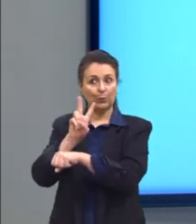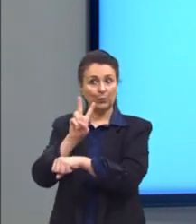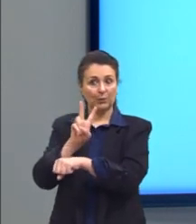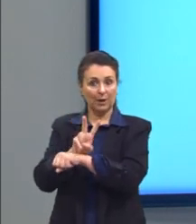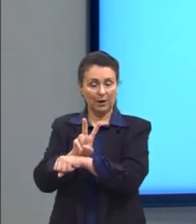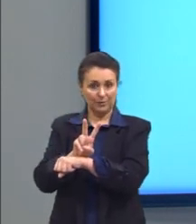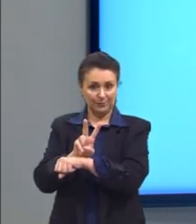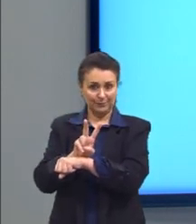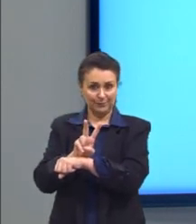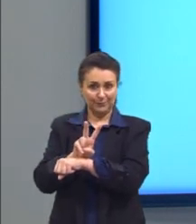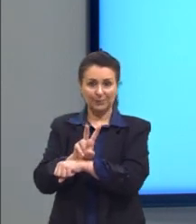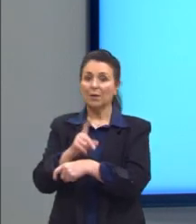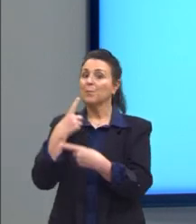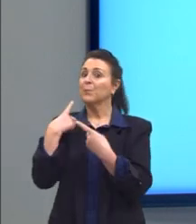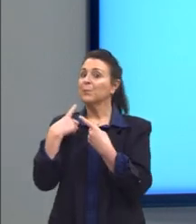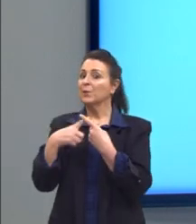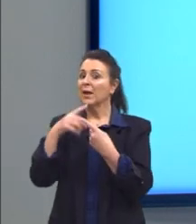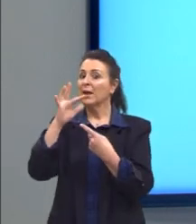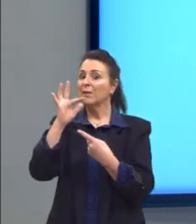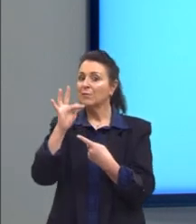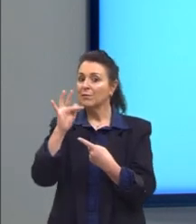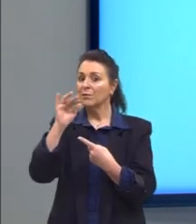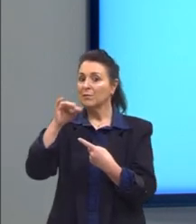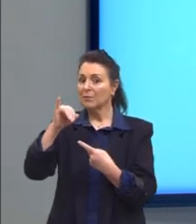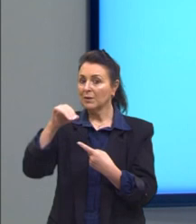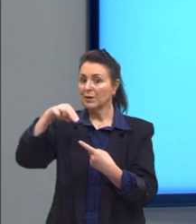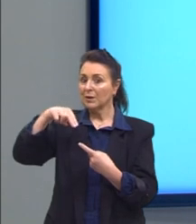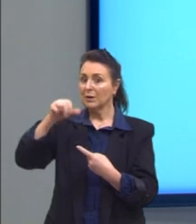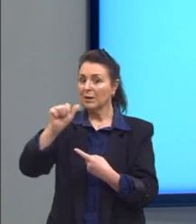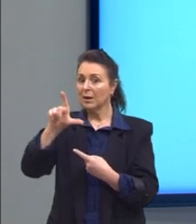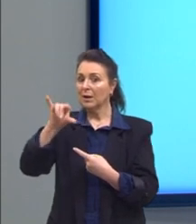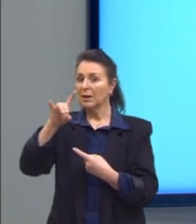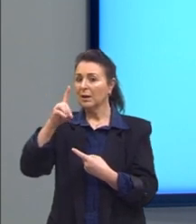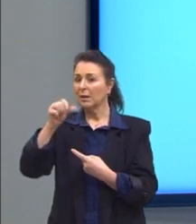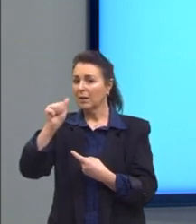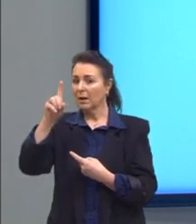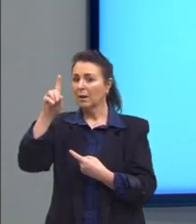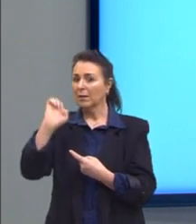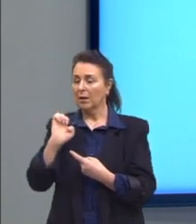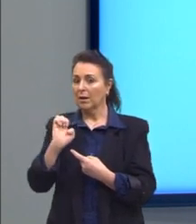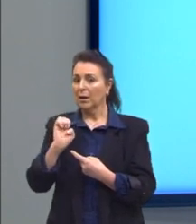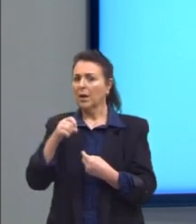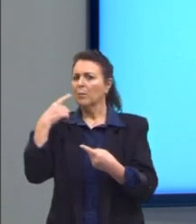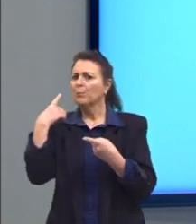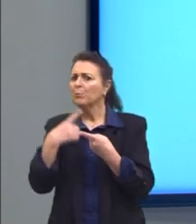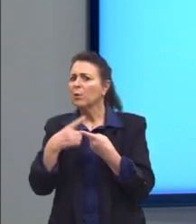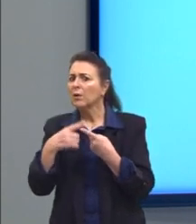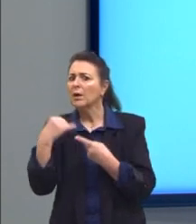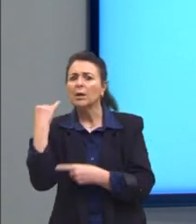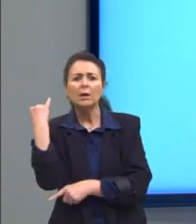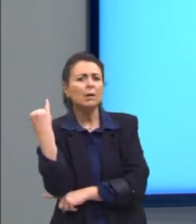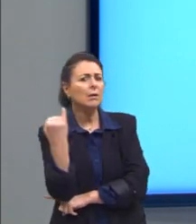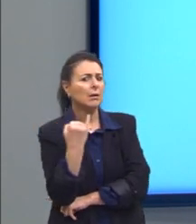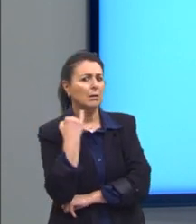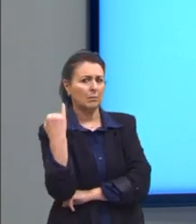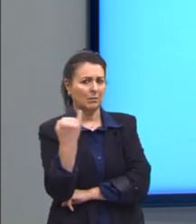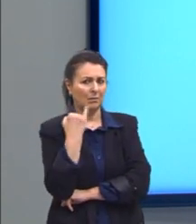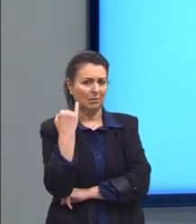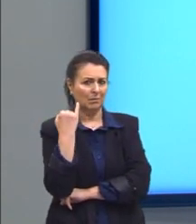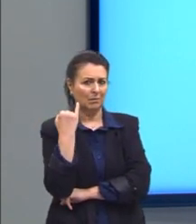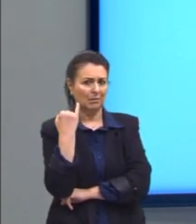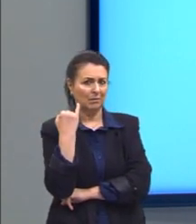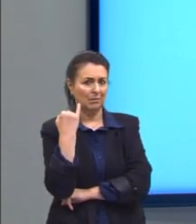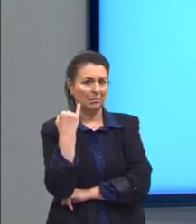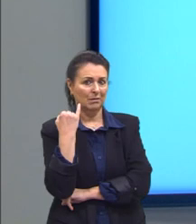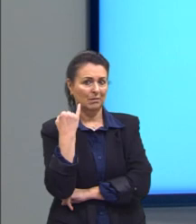finalidade. Para que serve aquilo ali? Quando a gente pensa em finalidade,